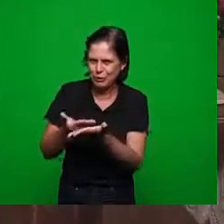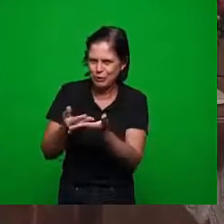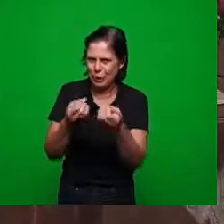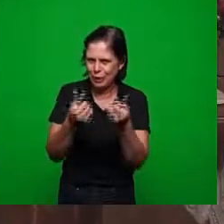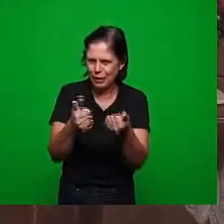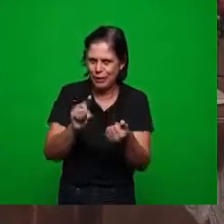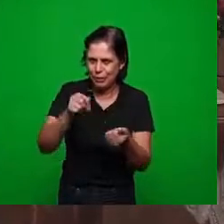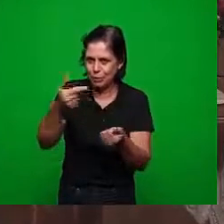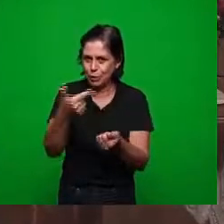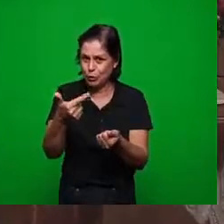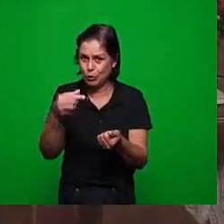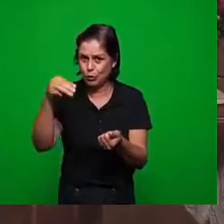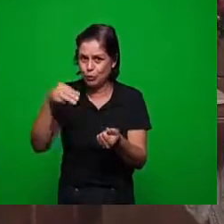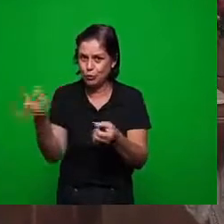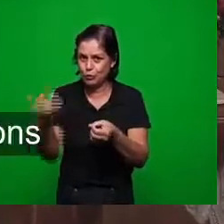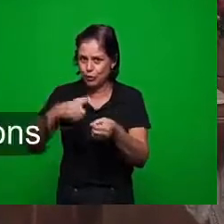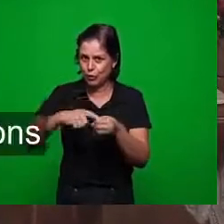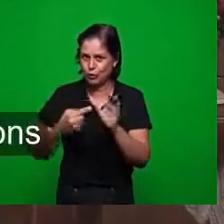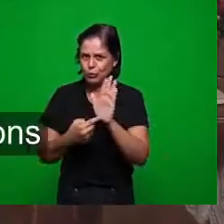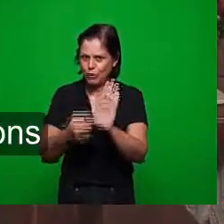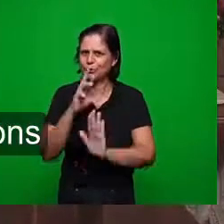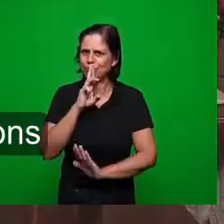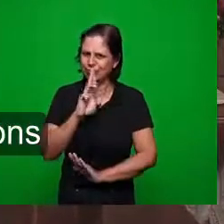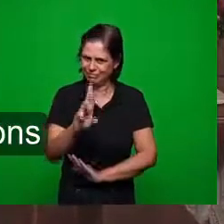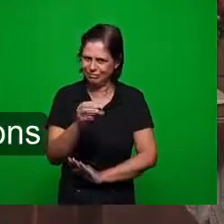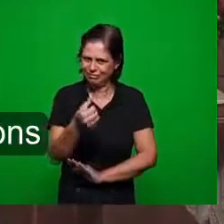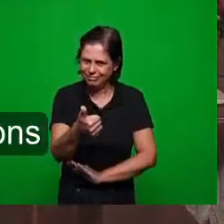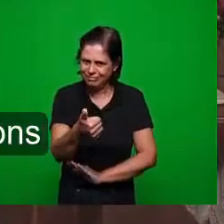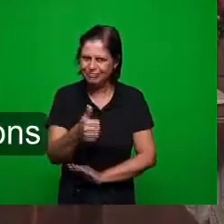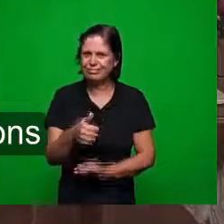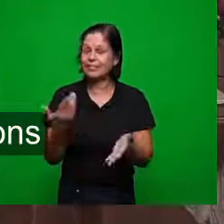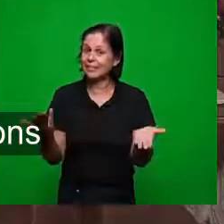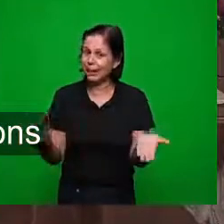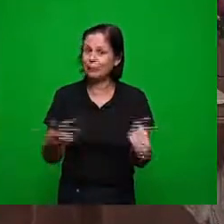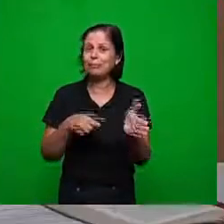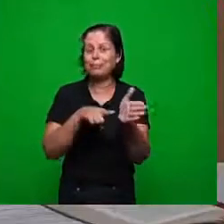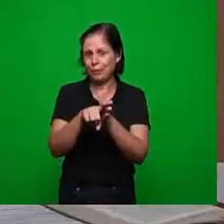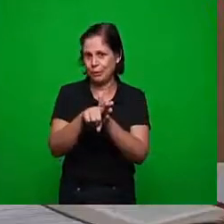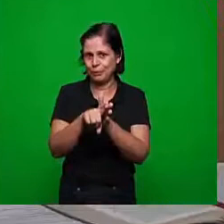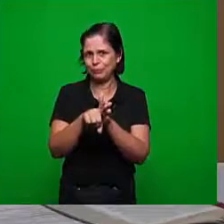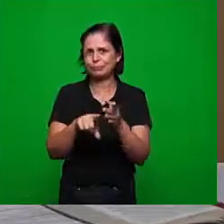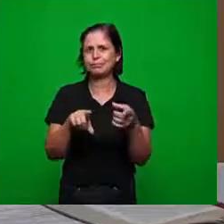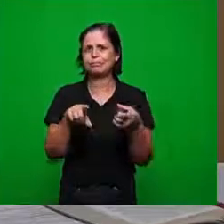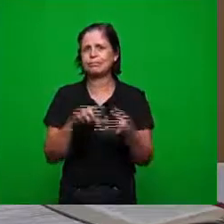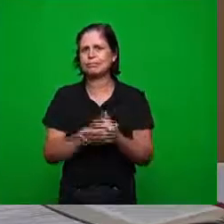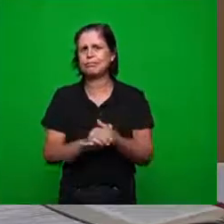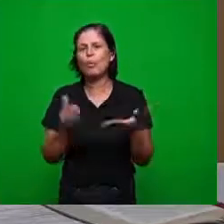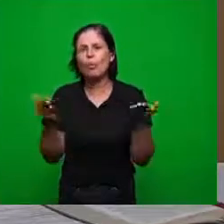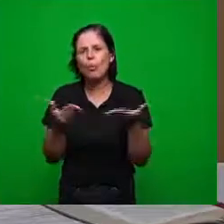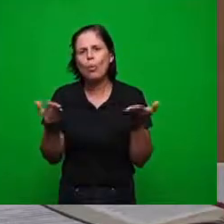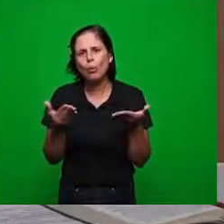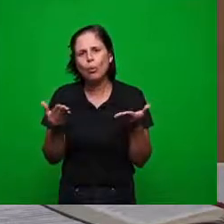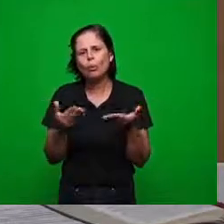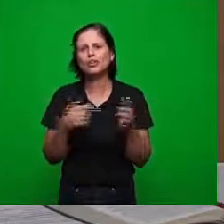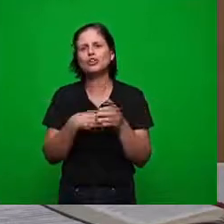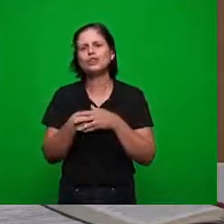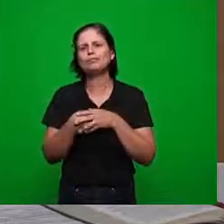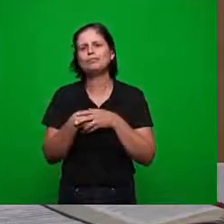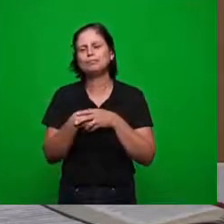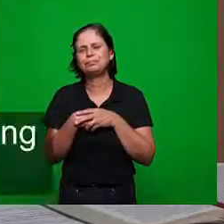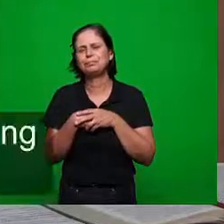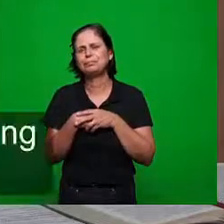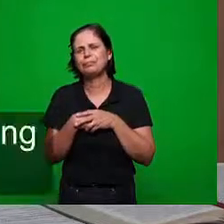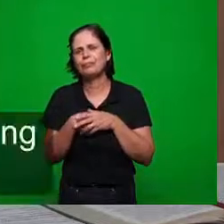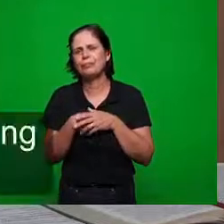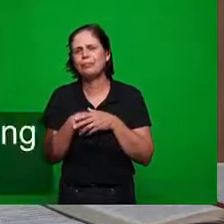então retornar depois para dar alguma resposta para os irmãos então vamos às perguntas o nosso trabalho hoje vai ser voltado